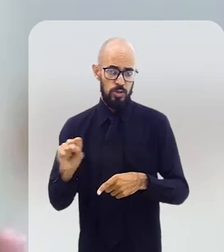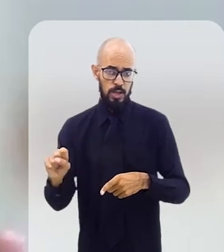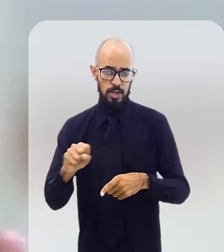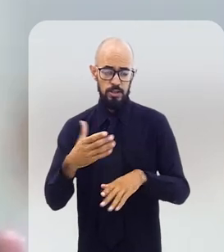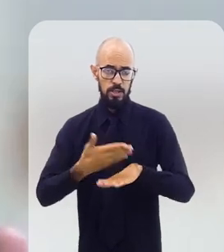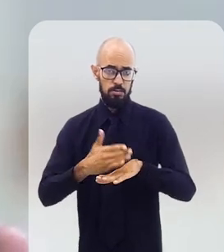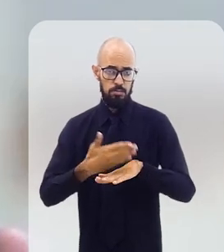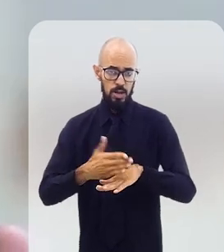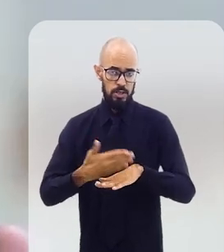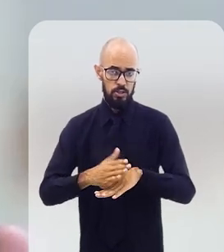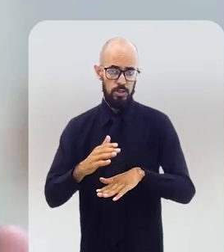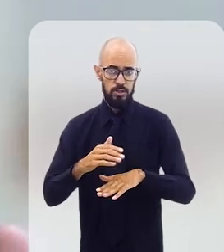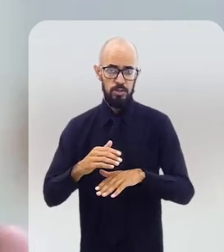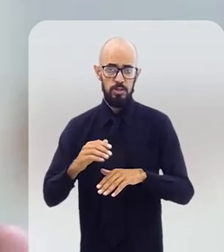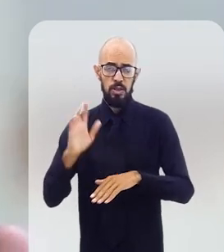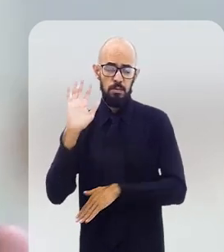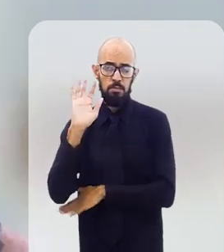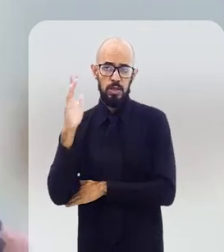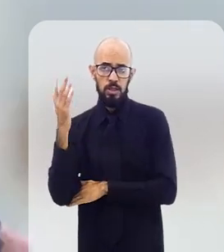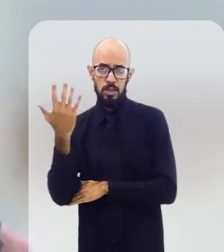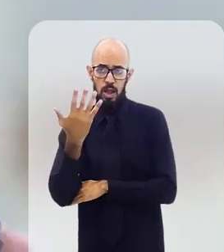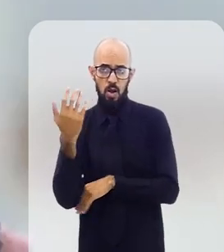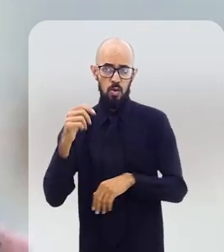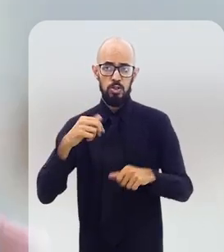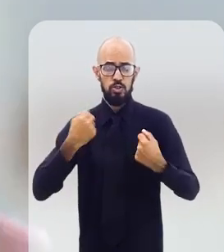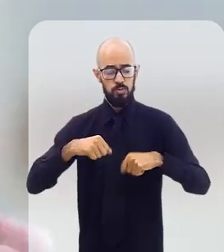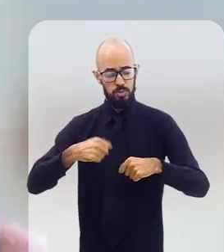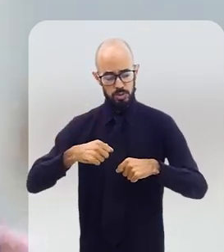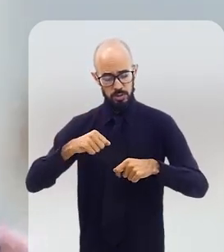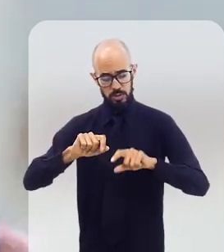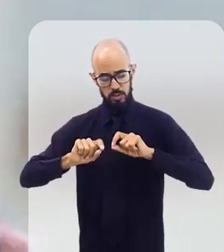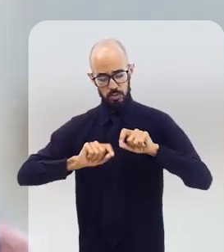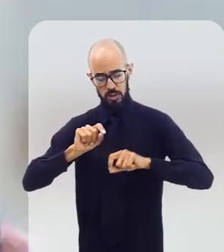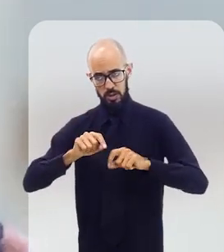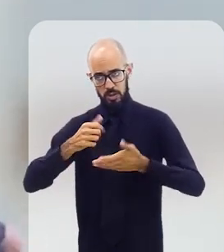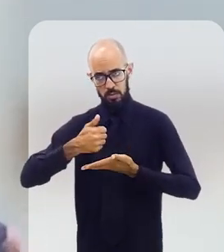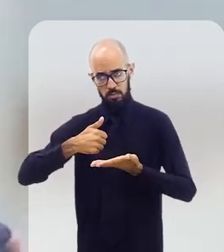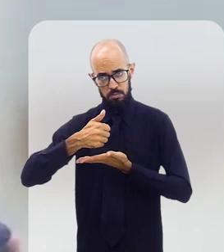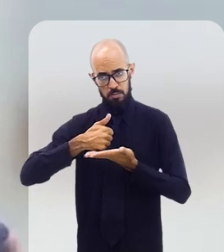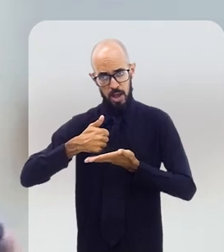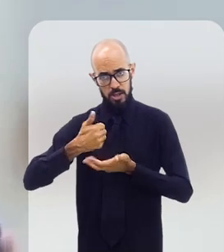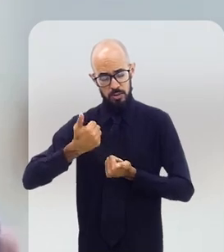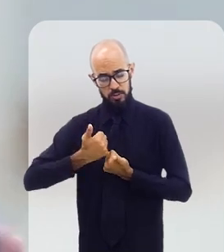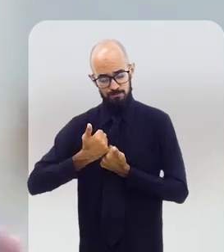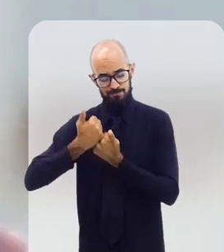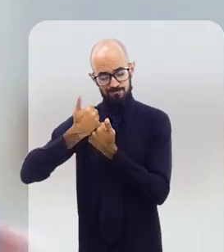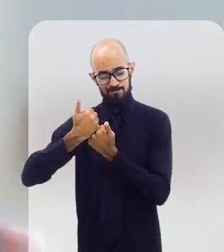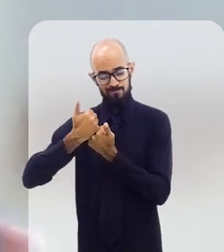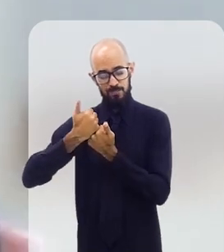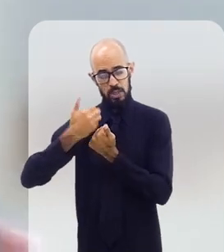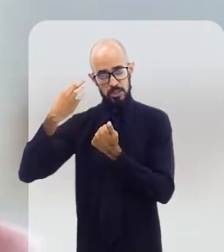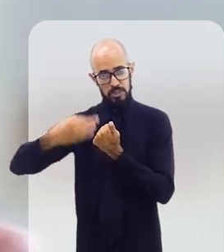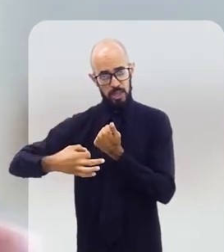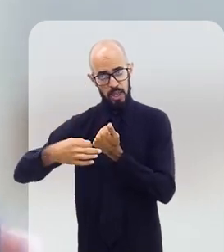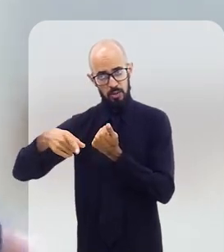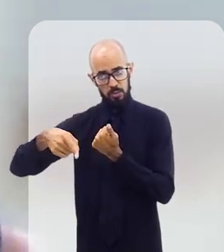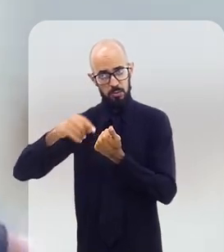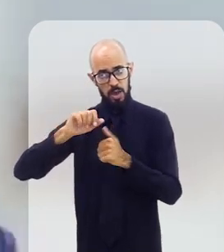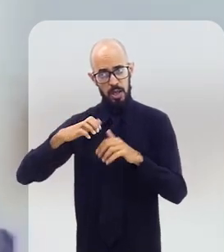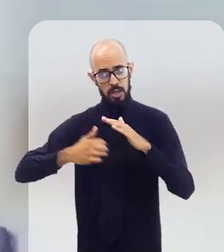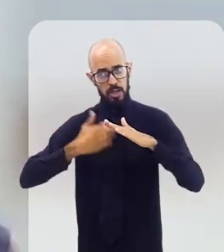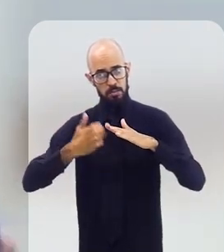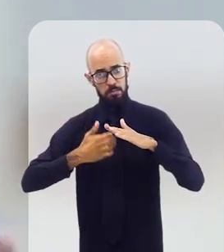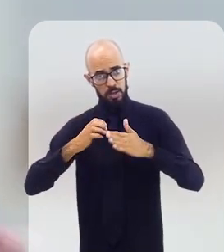práticas ambientais. Então, tudo isso está minimamente afinado, né? Para uma